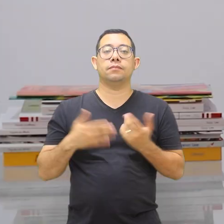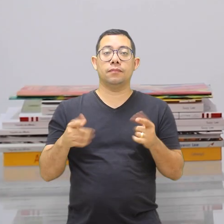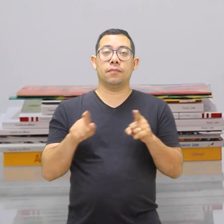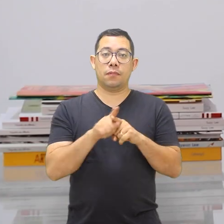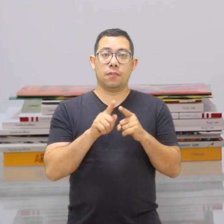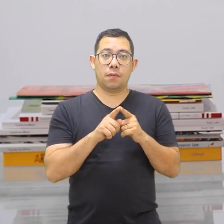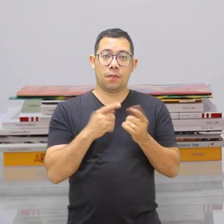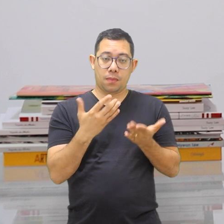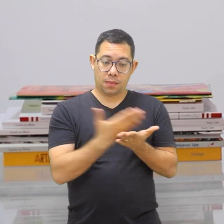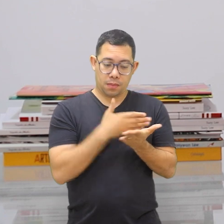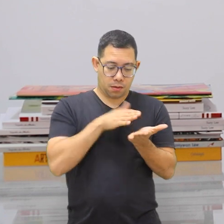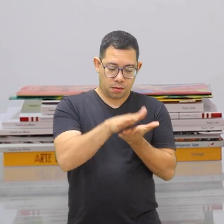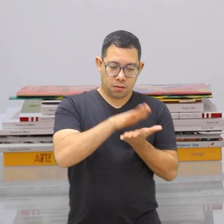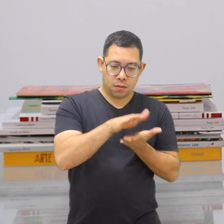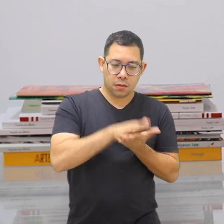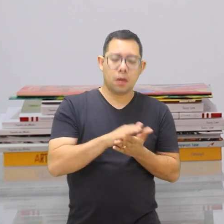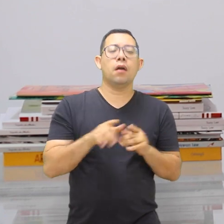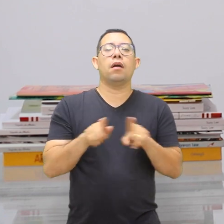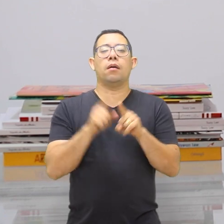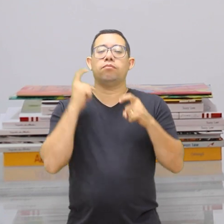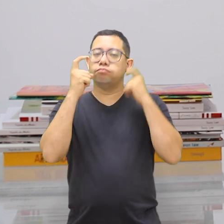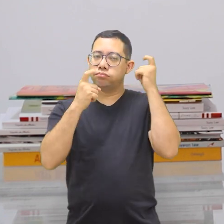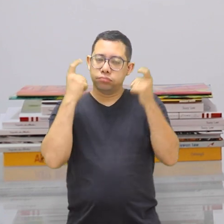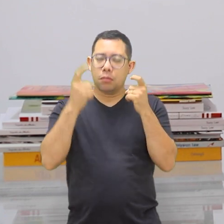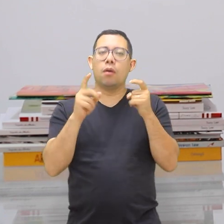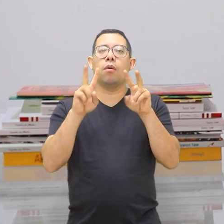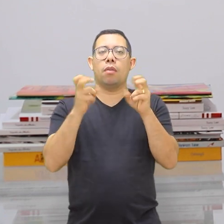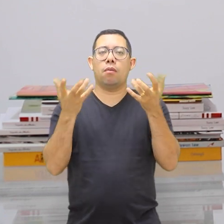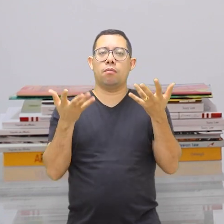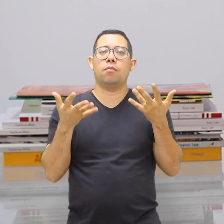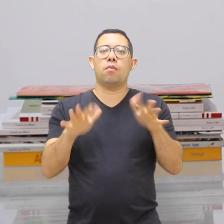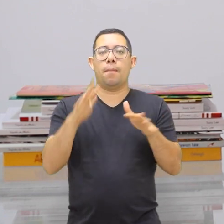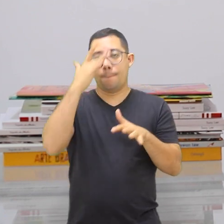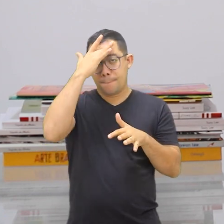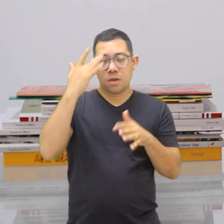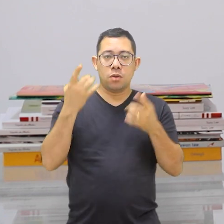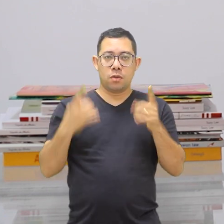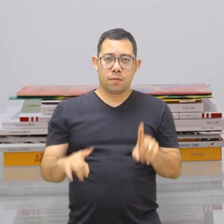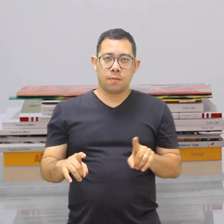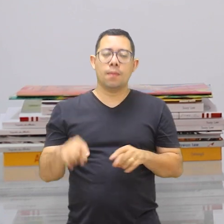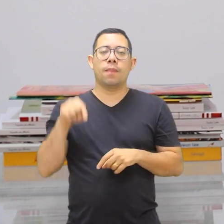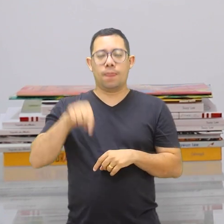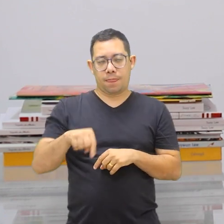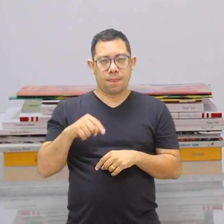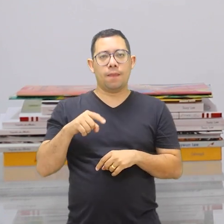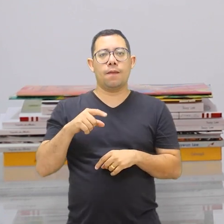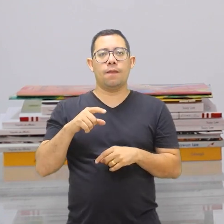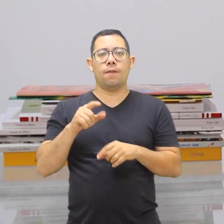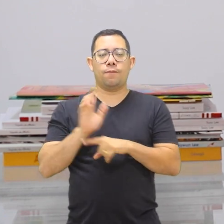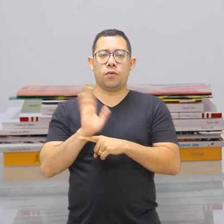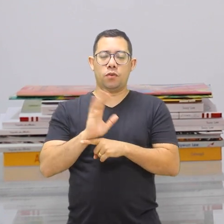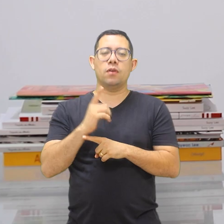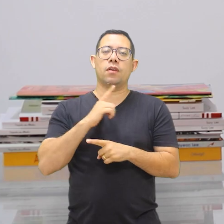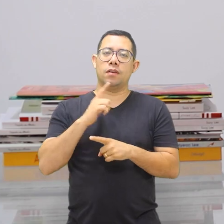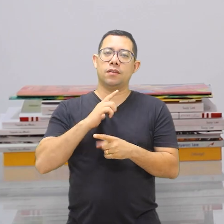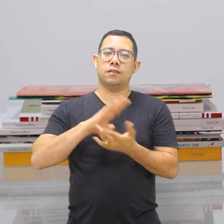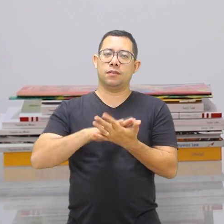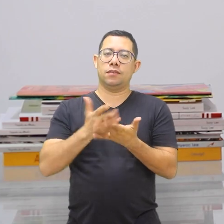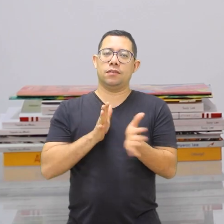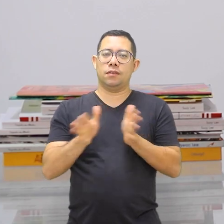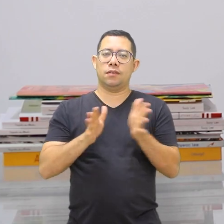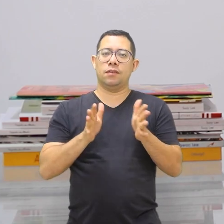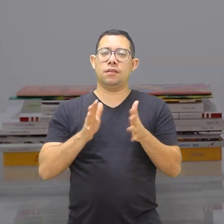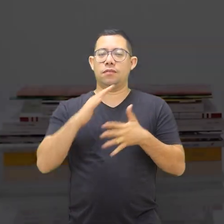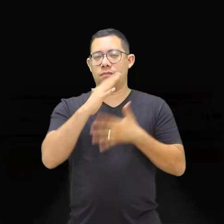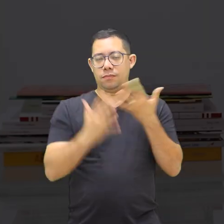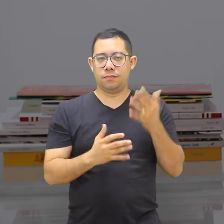Além da versão impressa do livro, a gente também se preocupou com a inclusão das pessoas com deficiência. Então, esse vídeo, por exemplo, ele